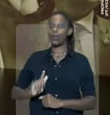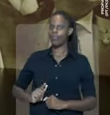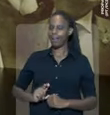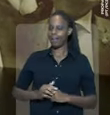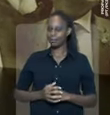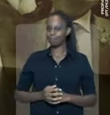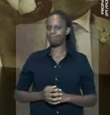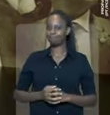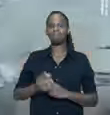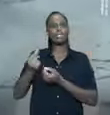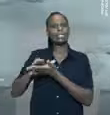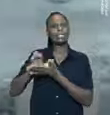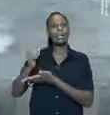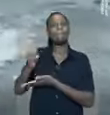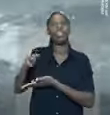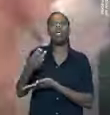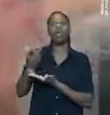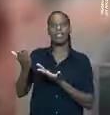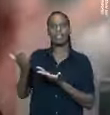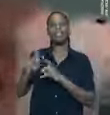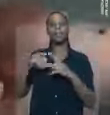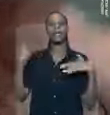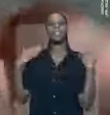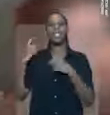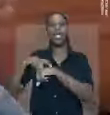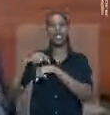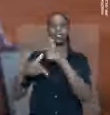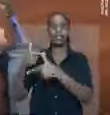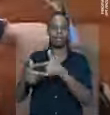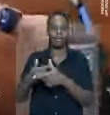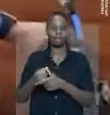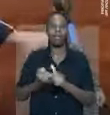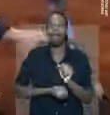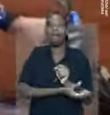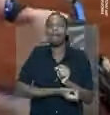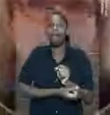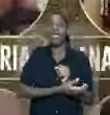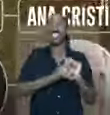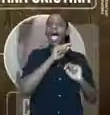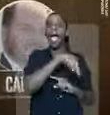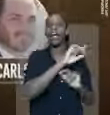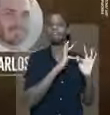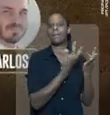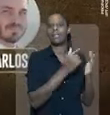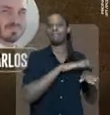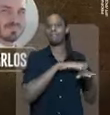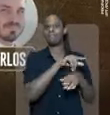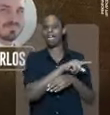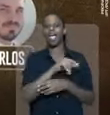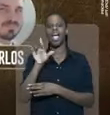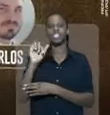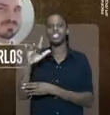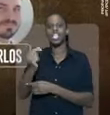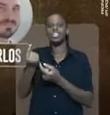cartão corporativo do governo. São despesas milionárias, inclusive para passear em horário de trabalho. Corrupção tamanho família.